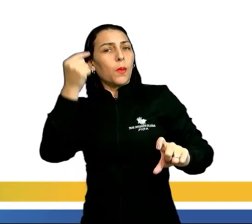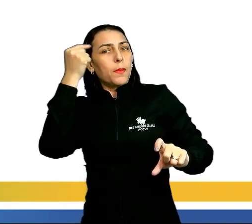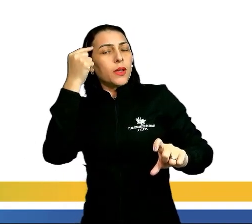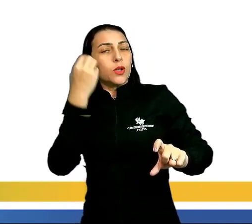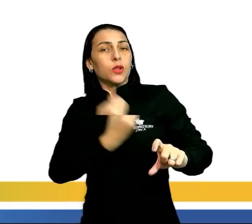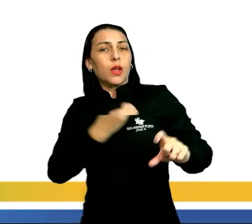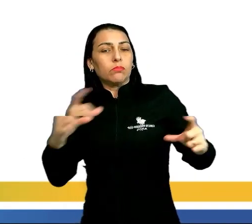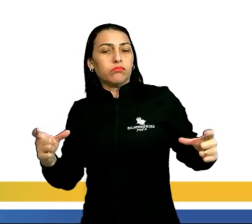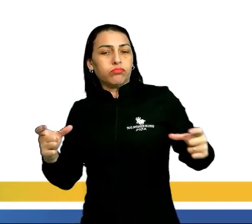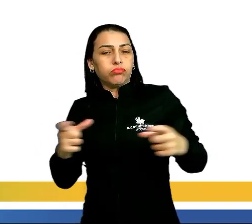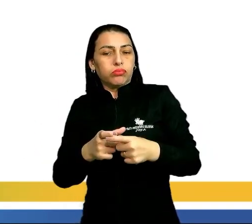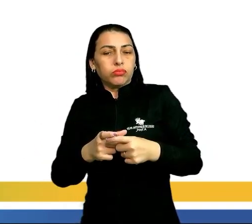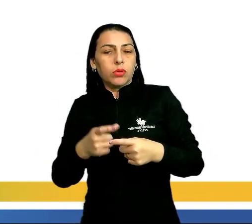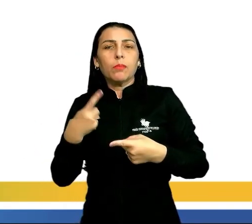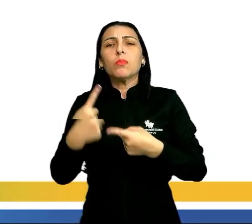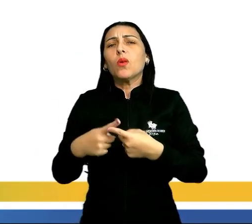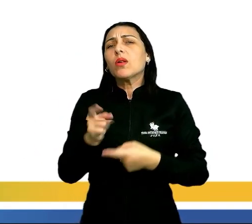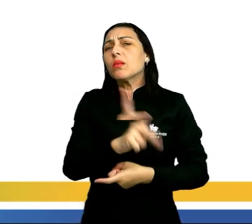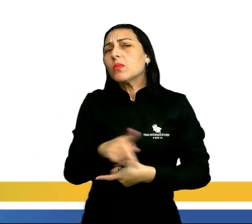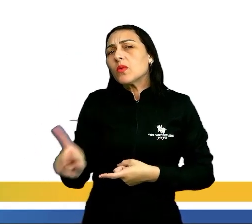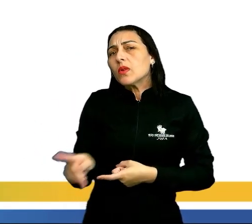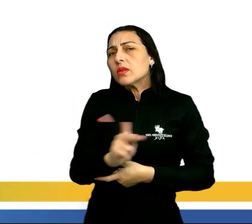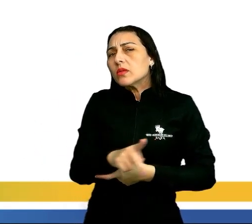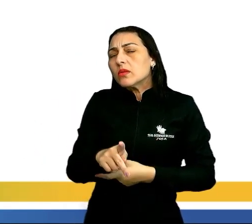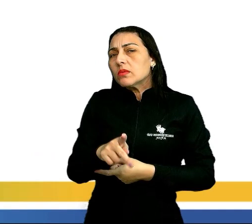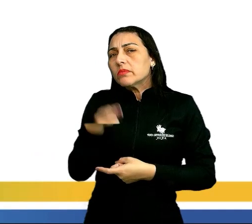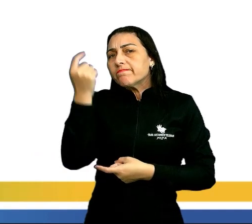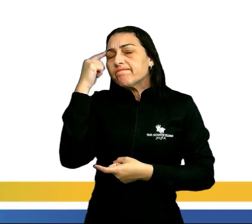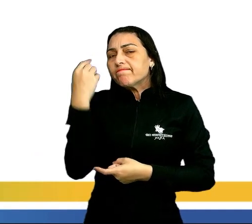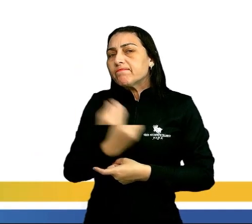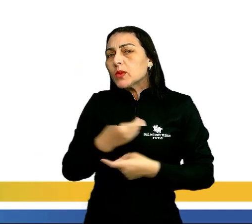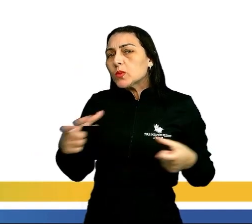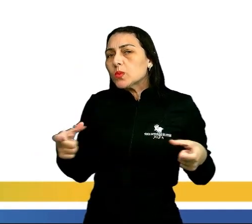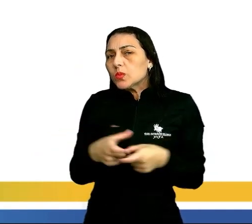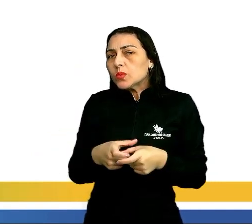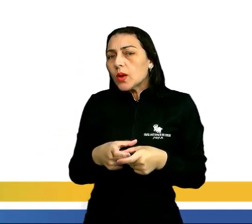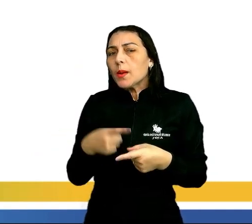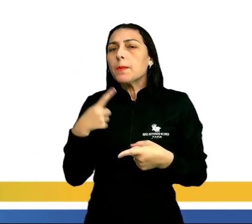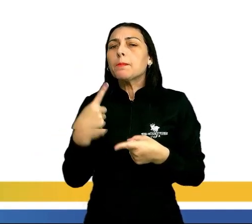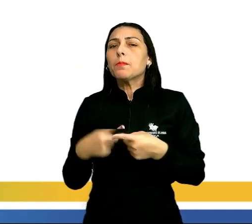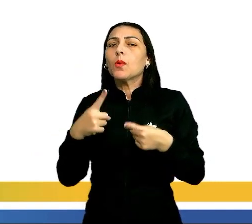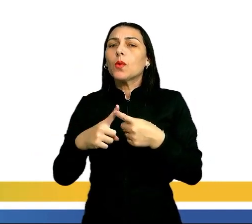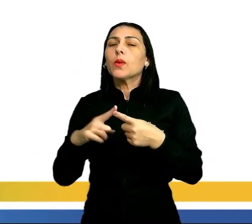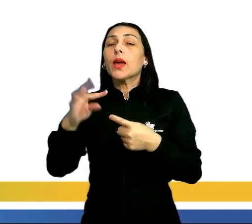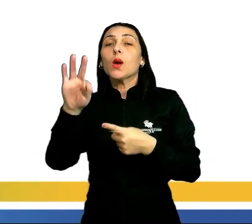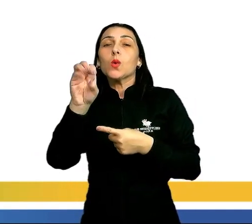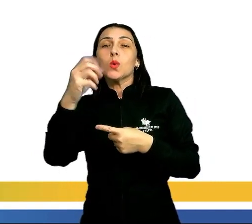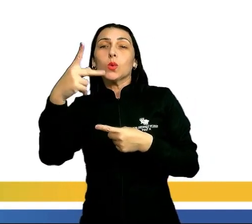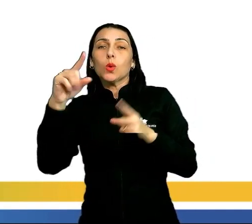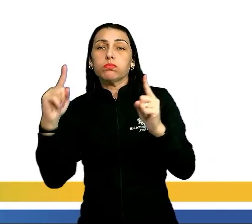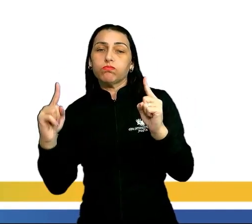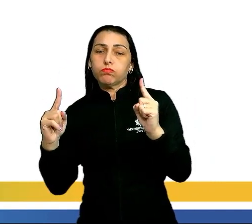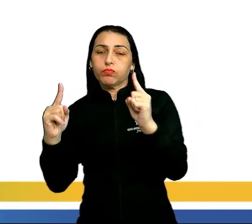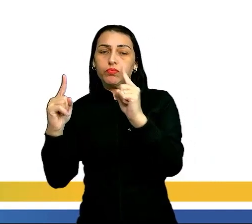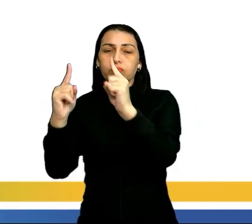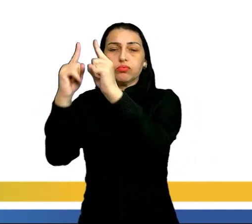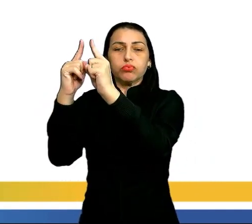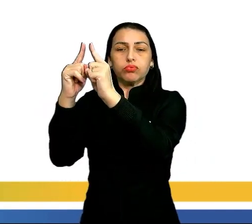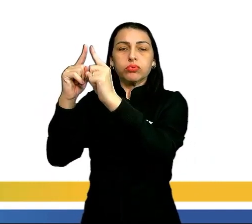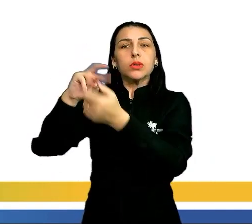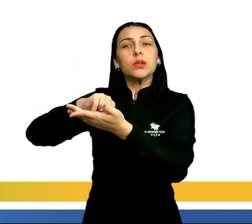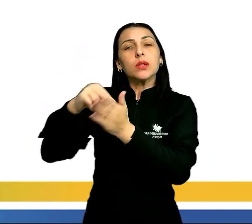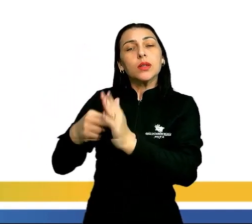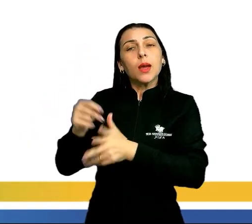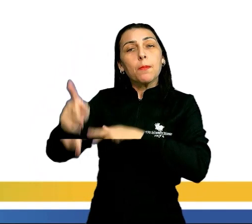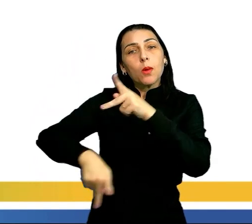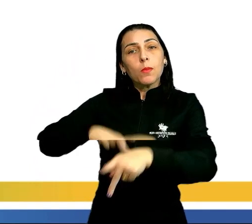reduzida. Por que, professora, expectativa de vida aqui é reduzida? Porque o topo da pirâmide é estreito. Quer dizer que a